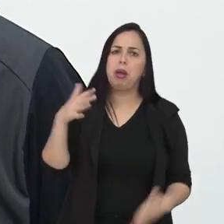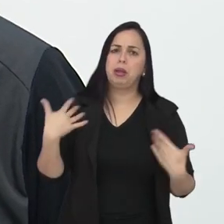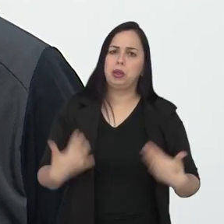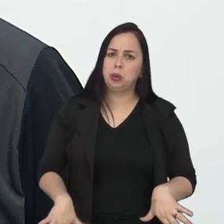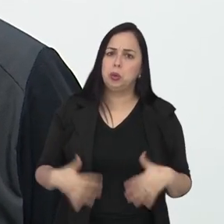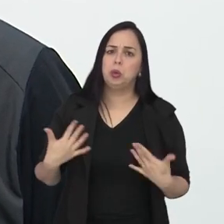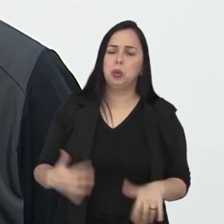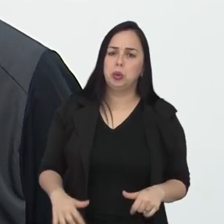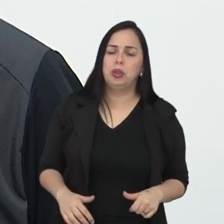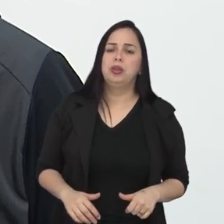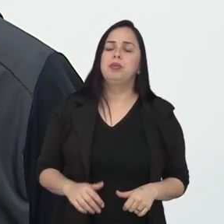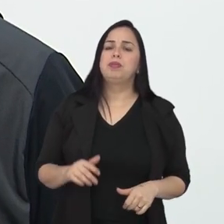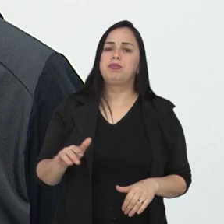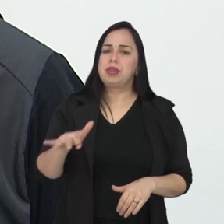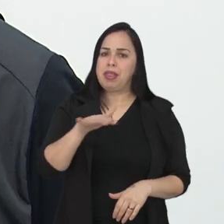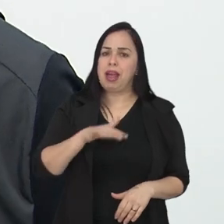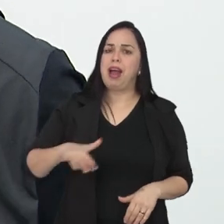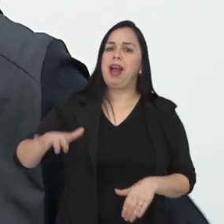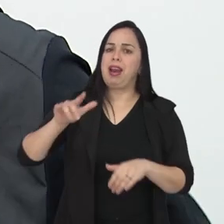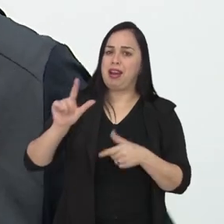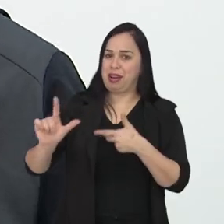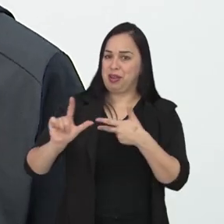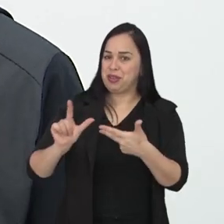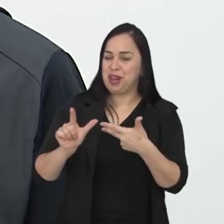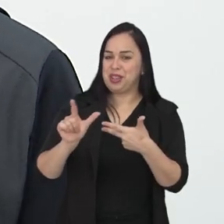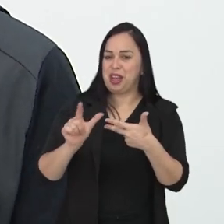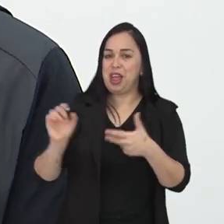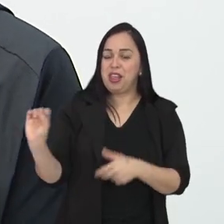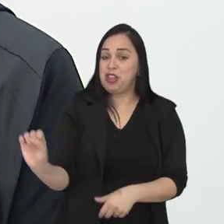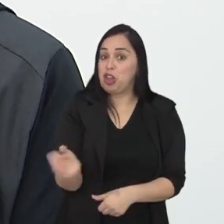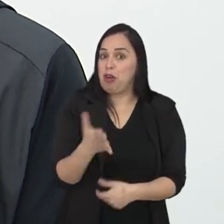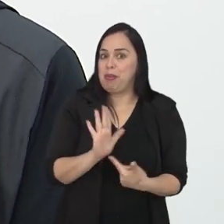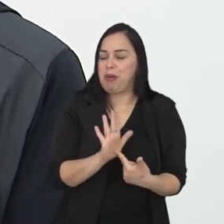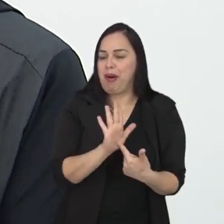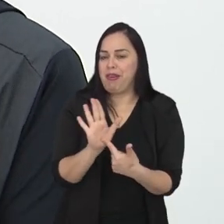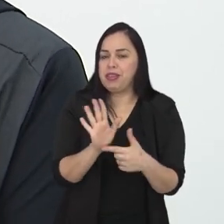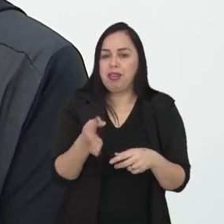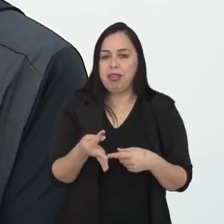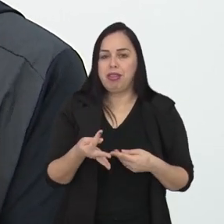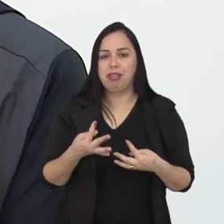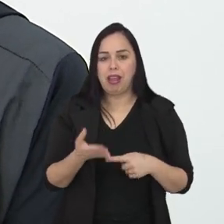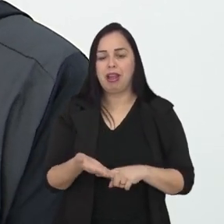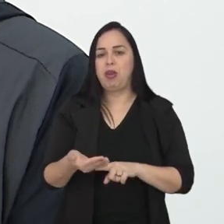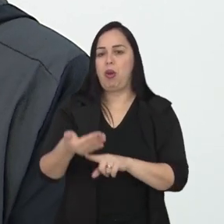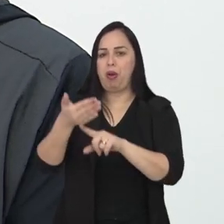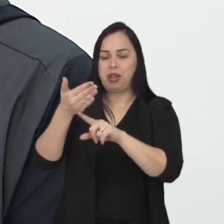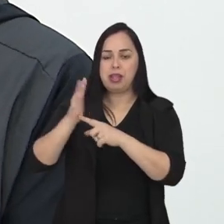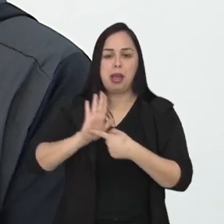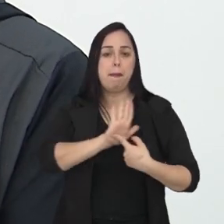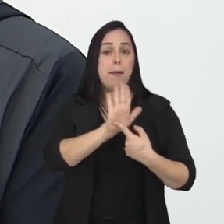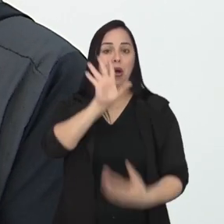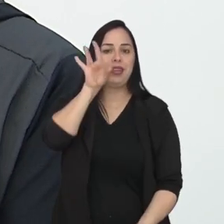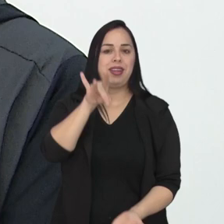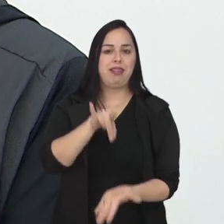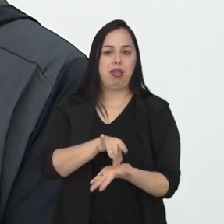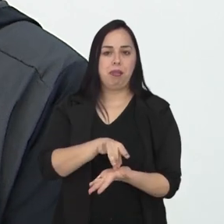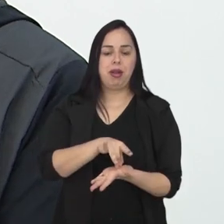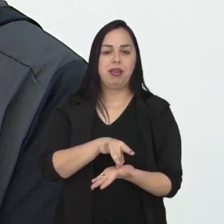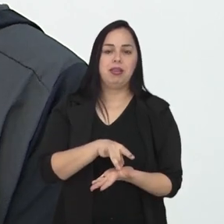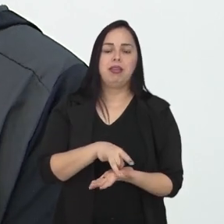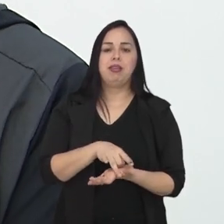acho que o legislativo também é um legislativo inovador, que traz inovações dentro do regime de